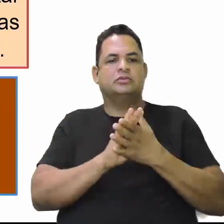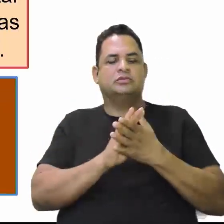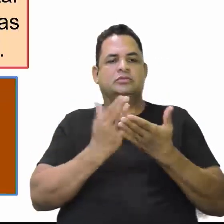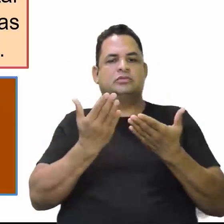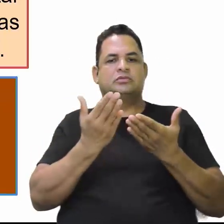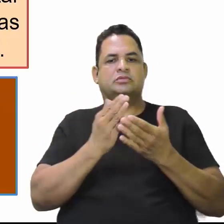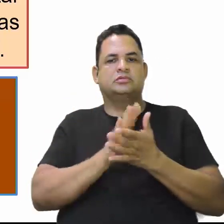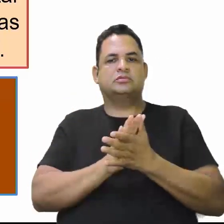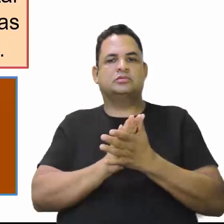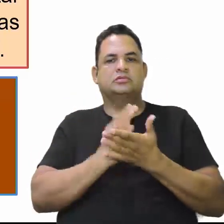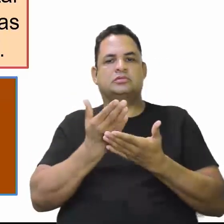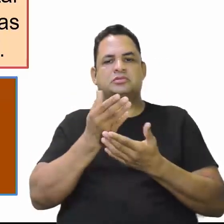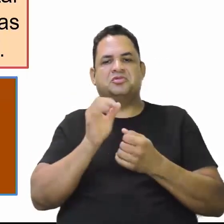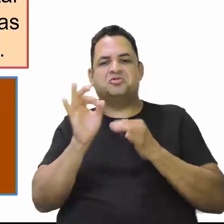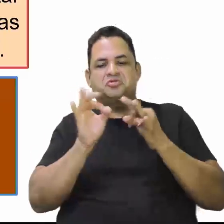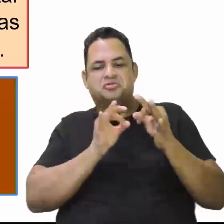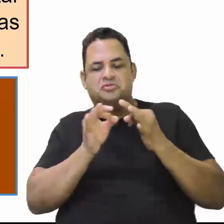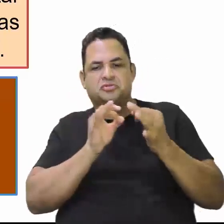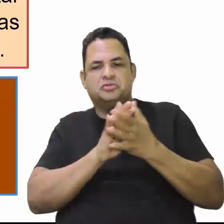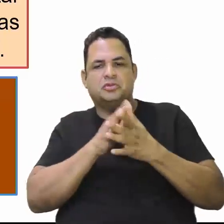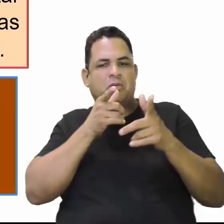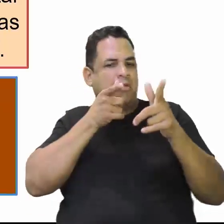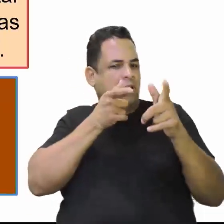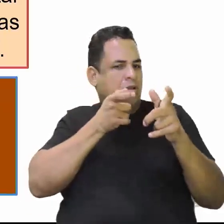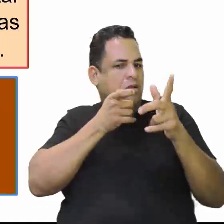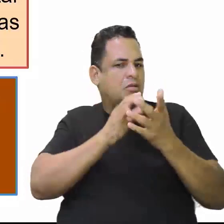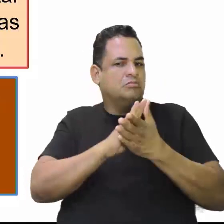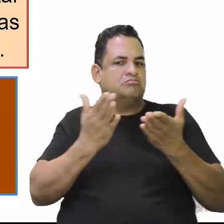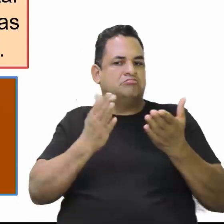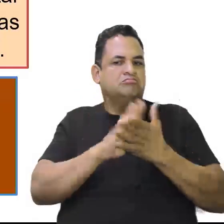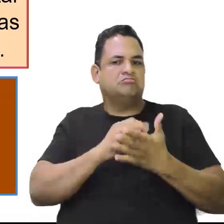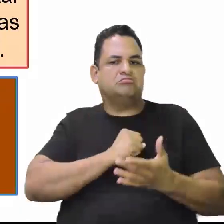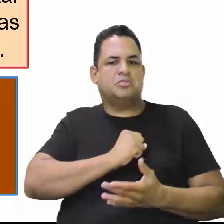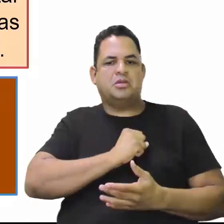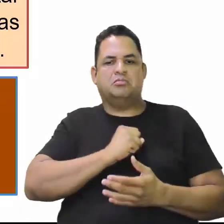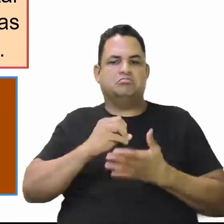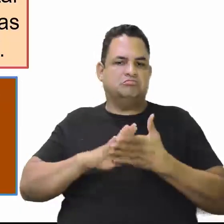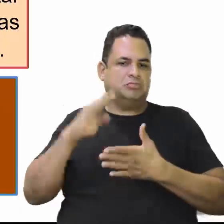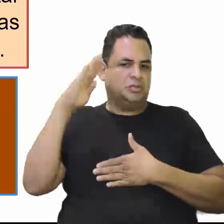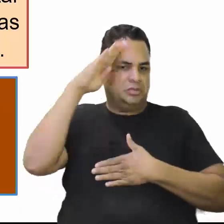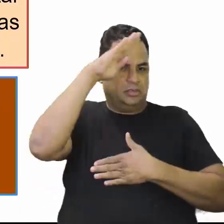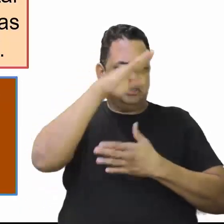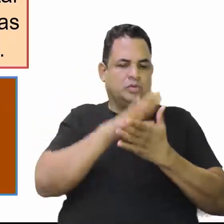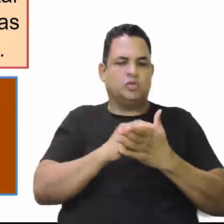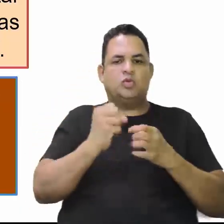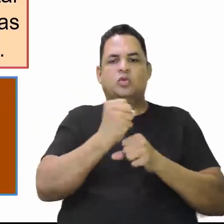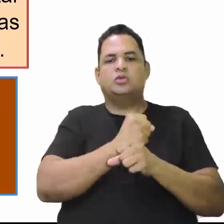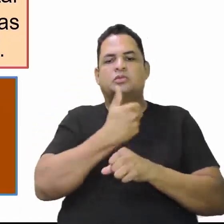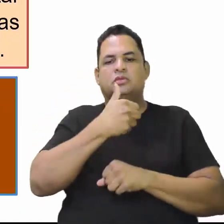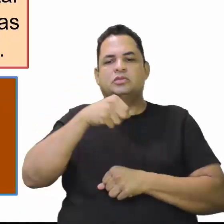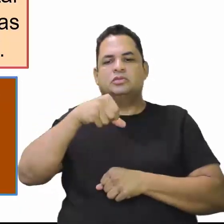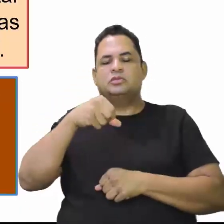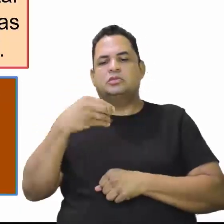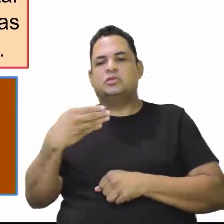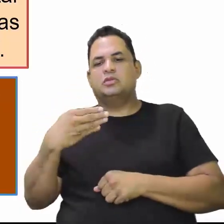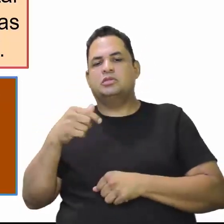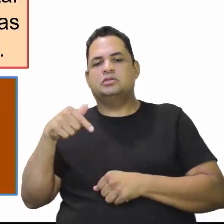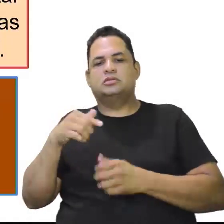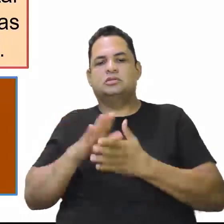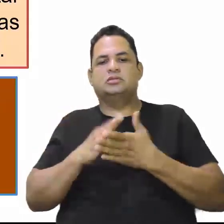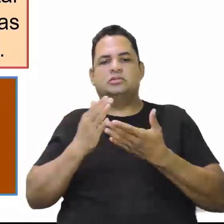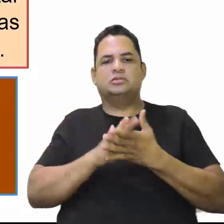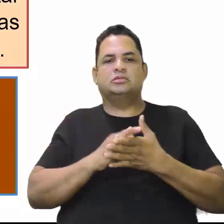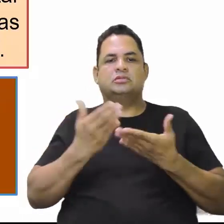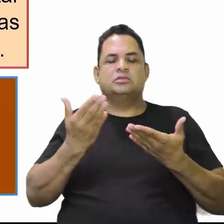aspirante de armas de artilharia da Academia Militar, dos Agulha Negra, em 1947. Ele, que era